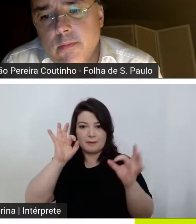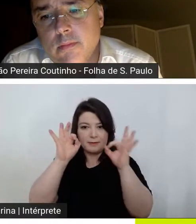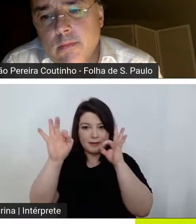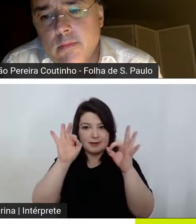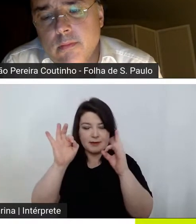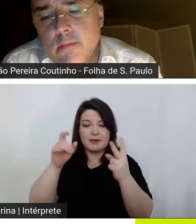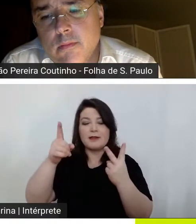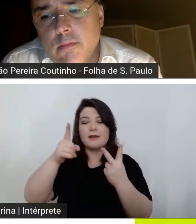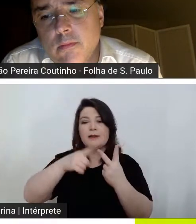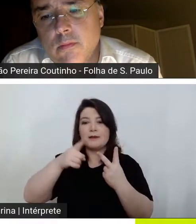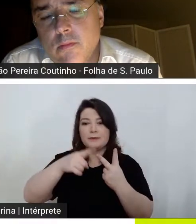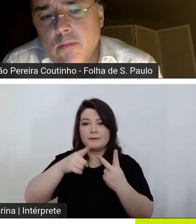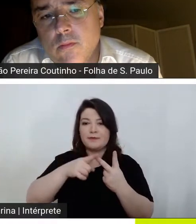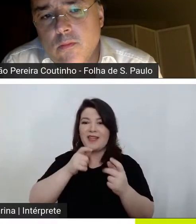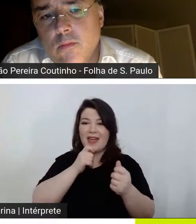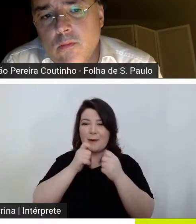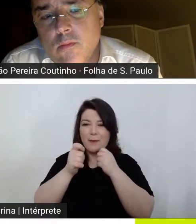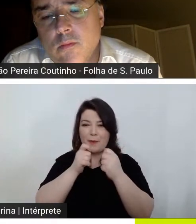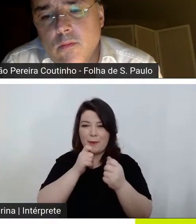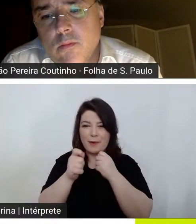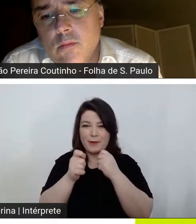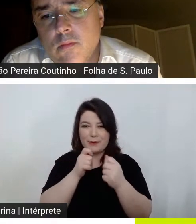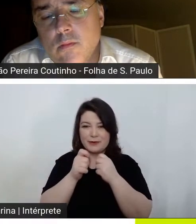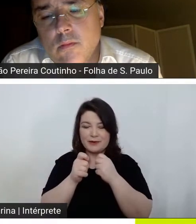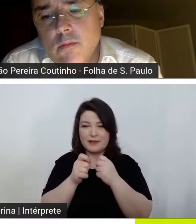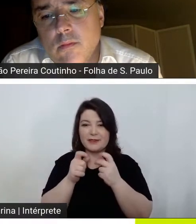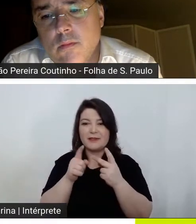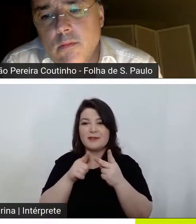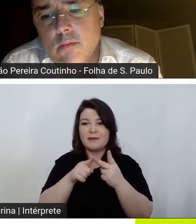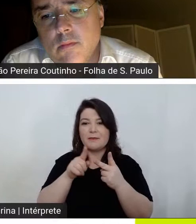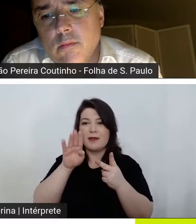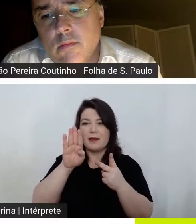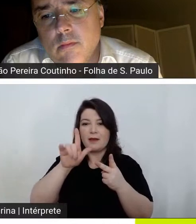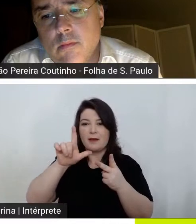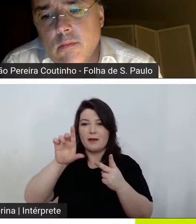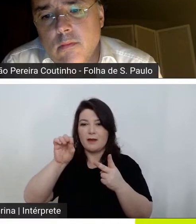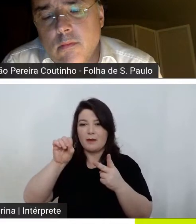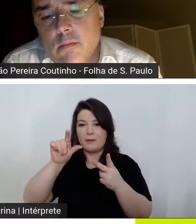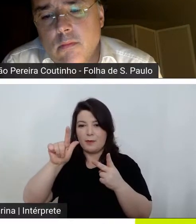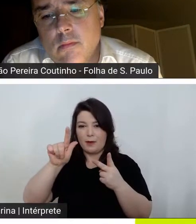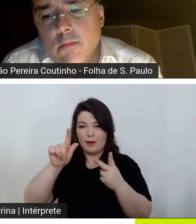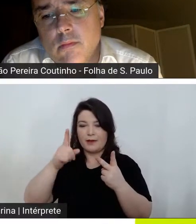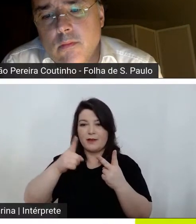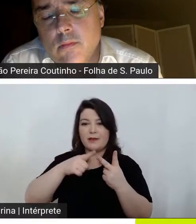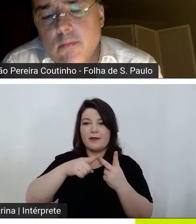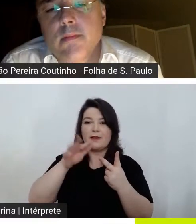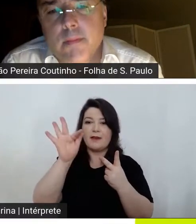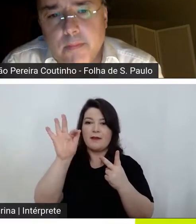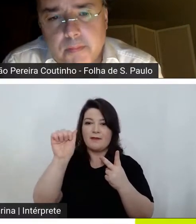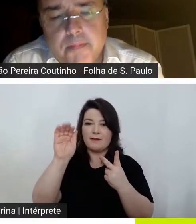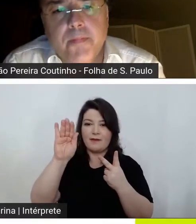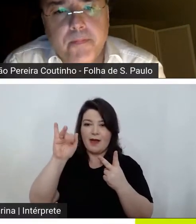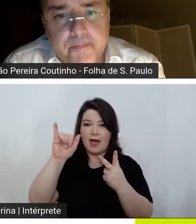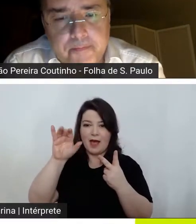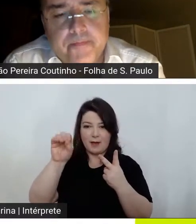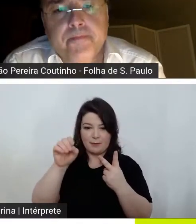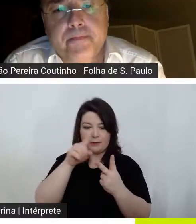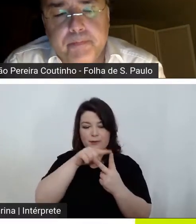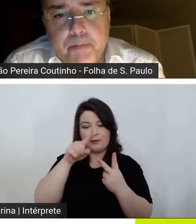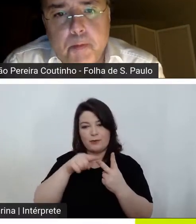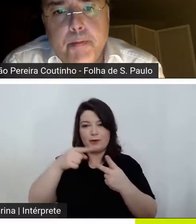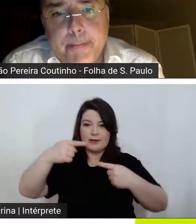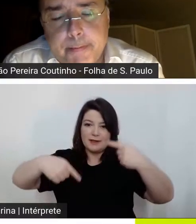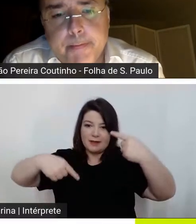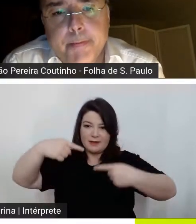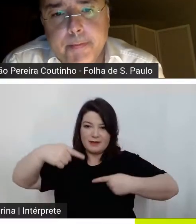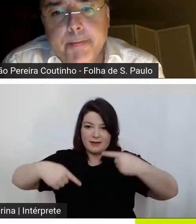repórter especial e o autor do blog Saída pela Direita Fábio Zanino eles é que vão debater o